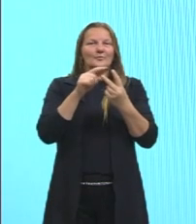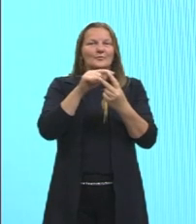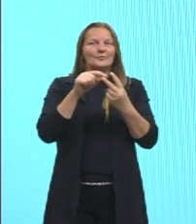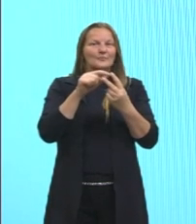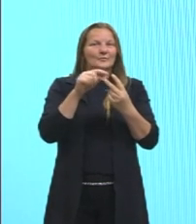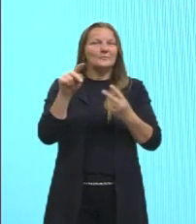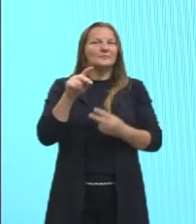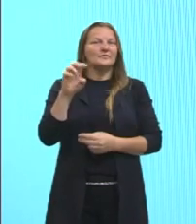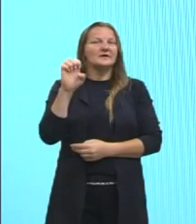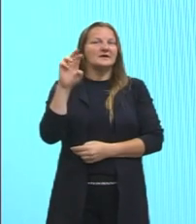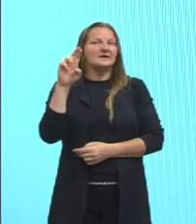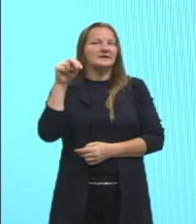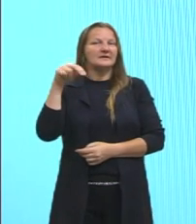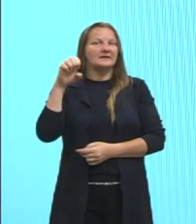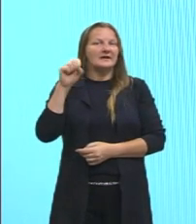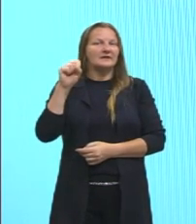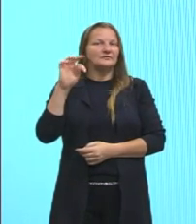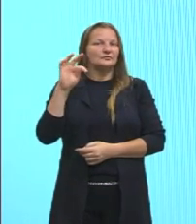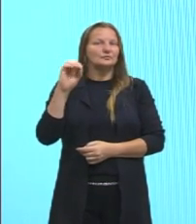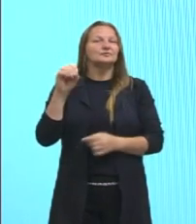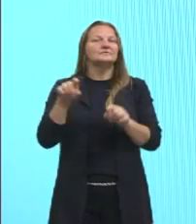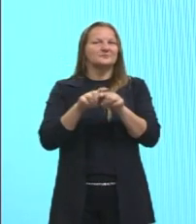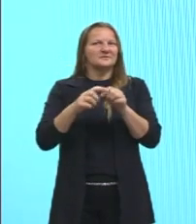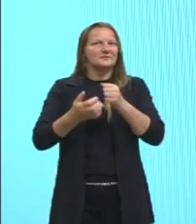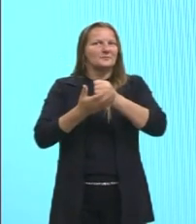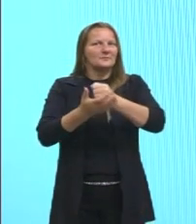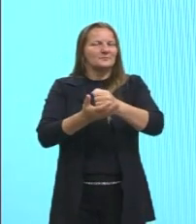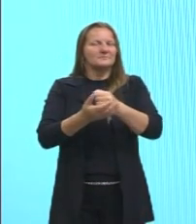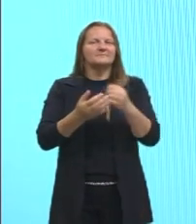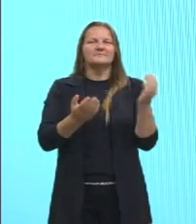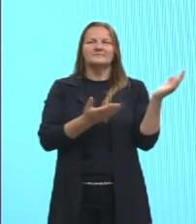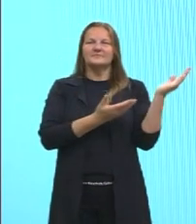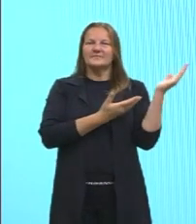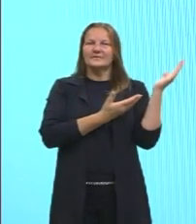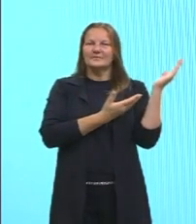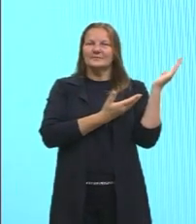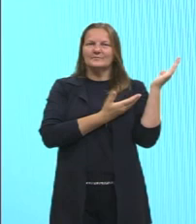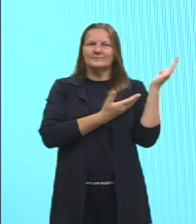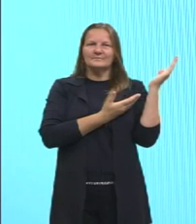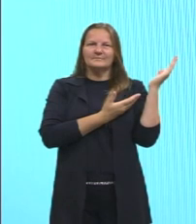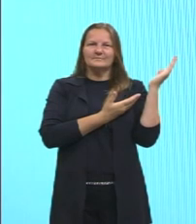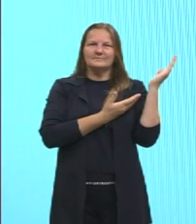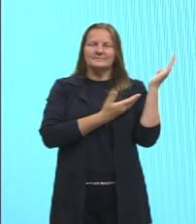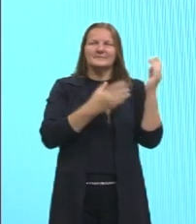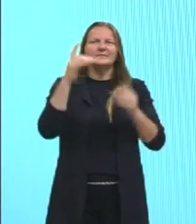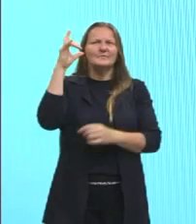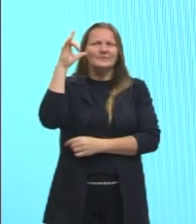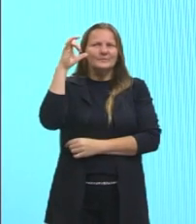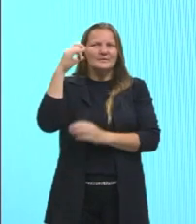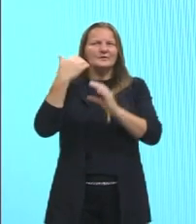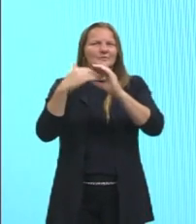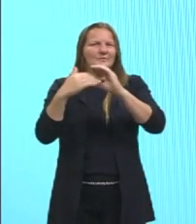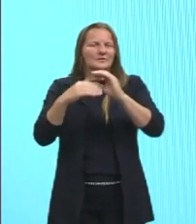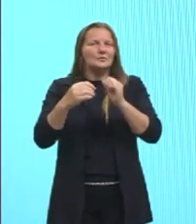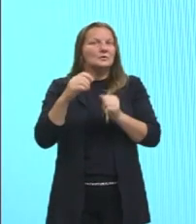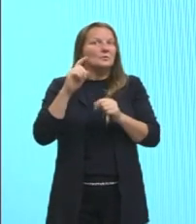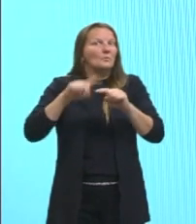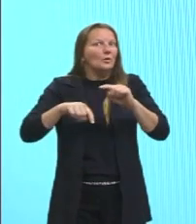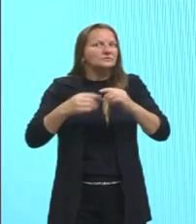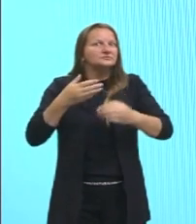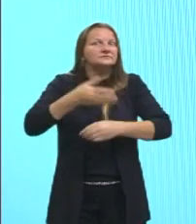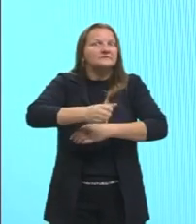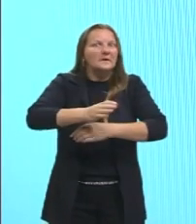meu Instagram e meu e-mail, não vai para a prova com alguma dúvida, certo? Vamos sanar essas